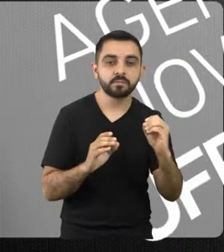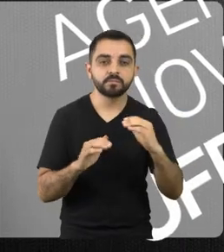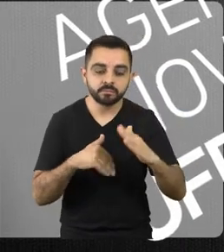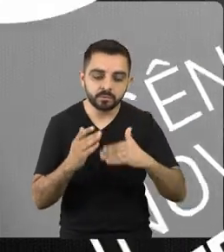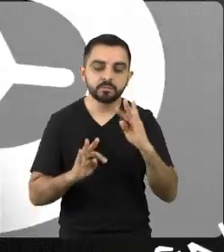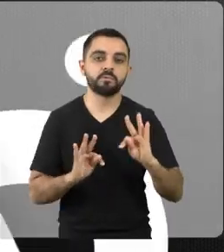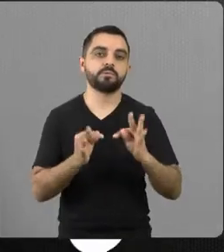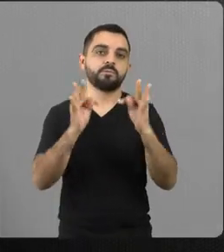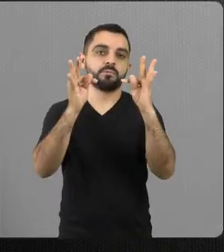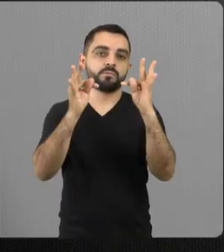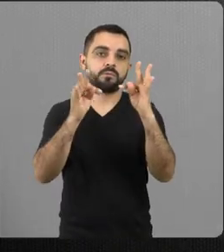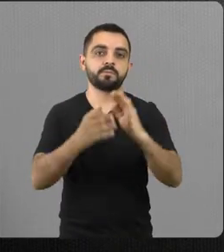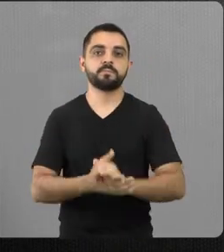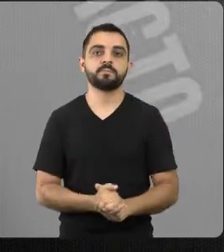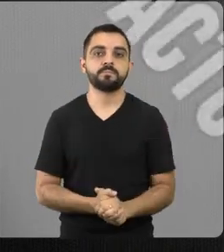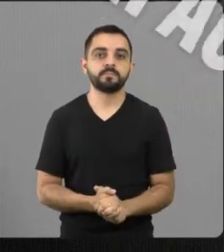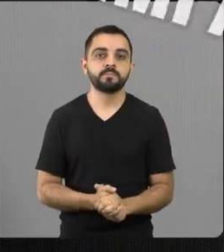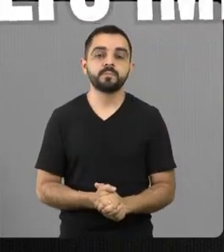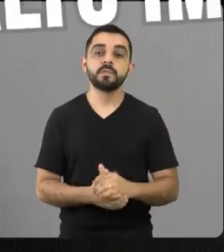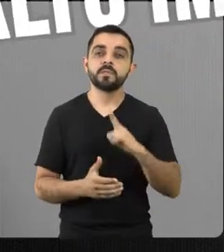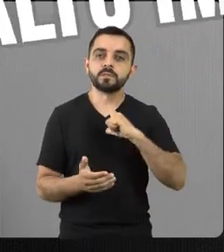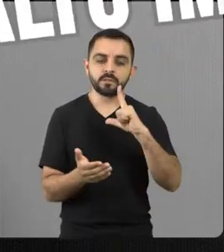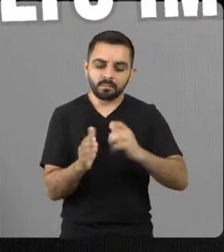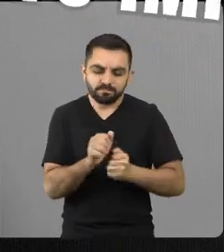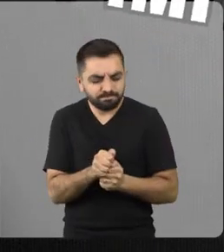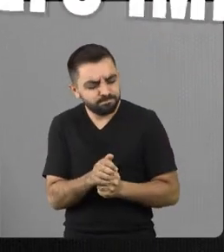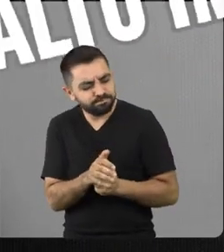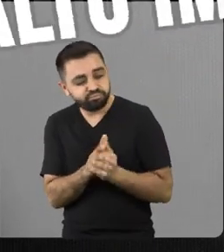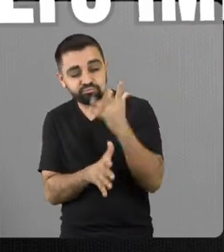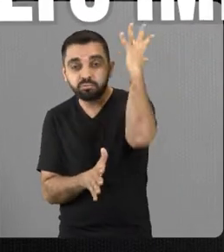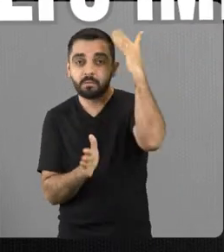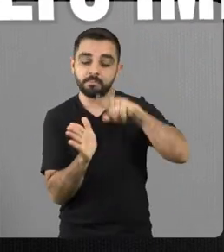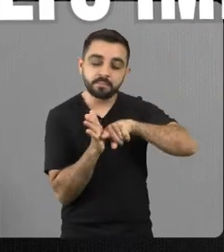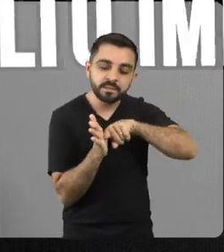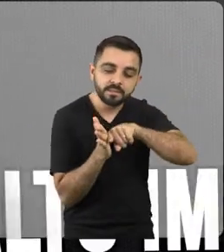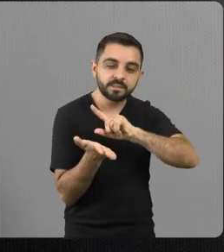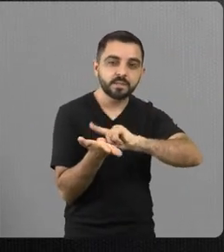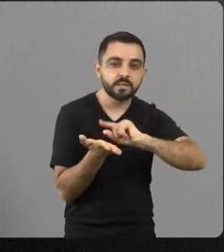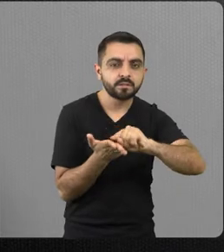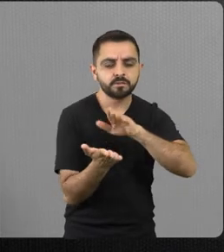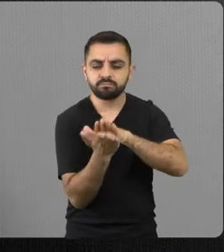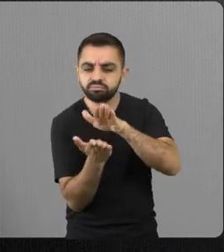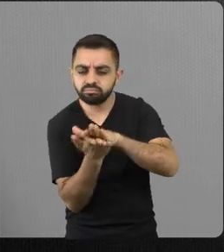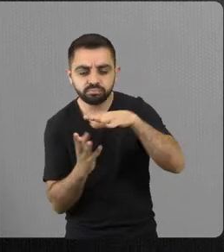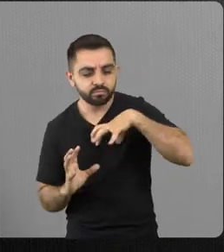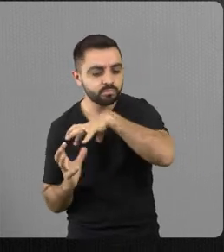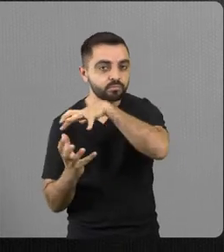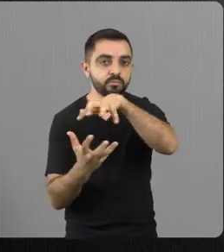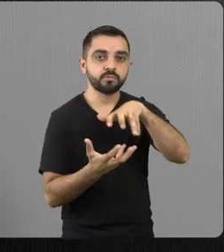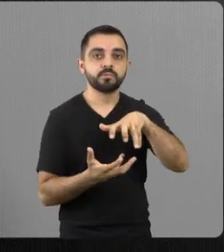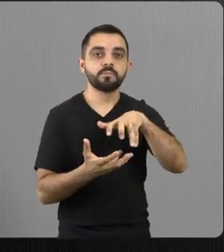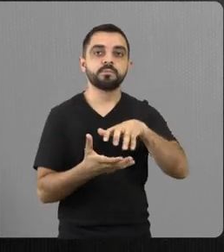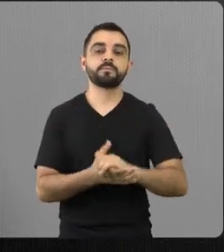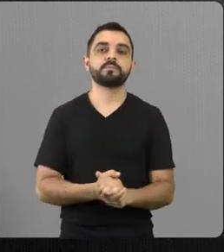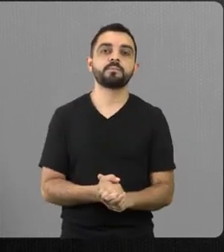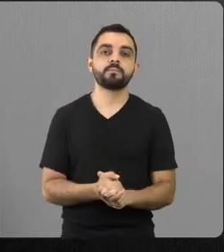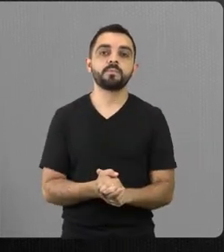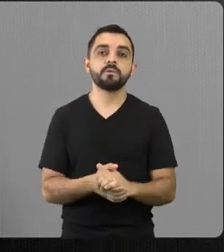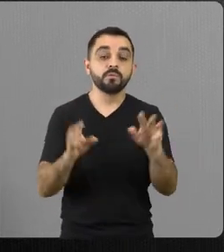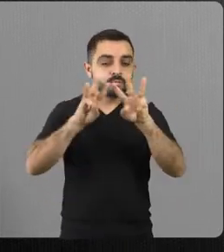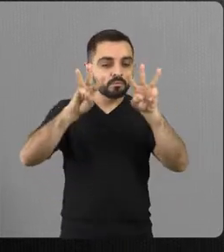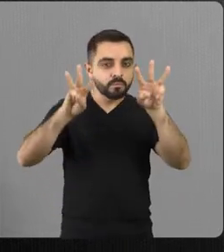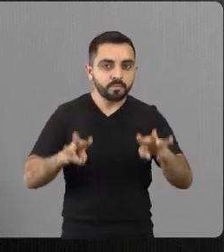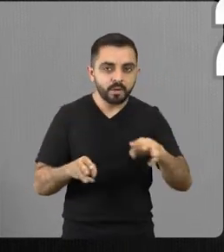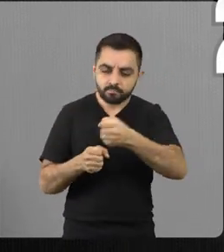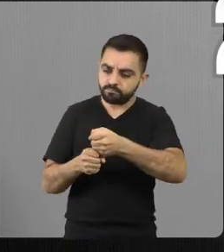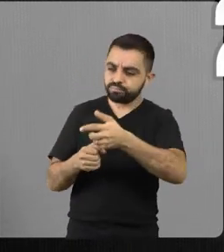desenvolvimento tecnológico, além de centenas de artigos com alto impacto na comunidade científica internacional. A UFPR está em